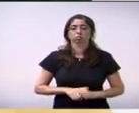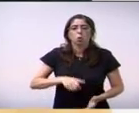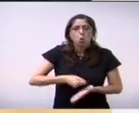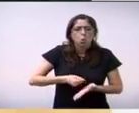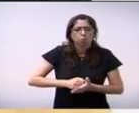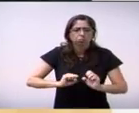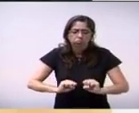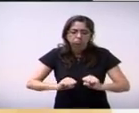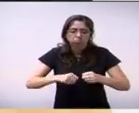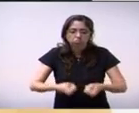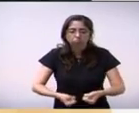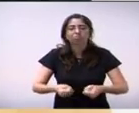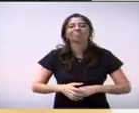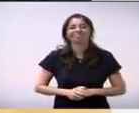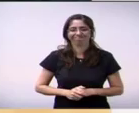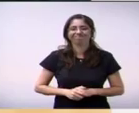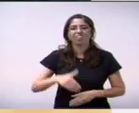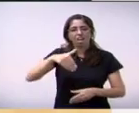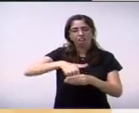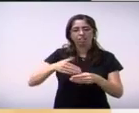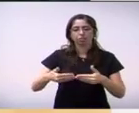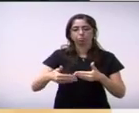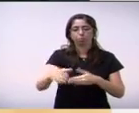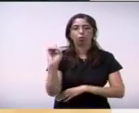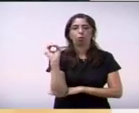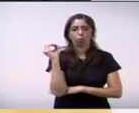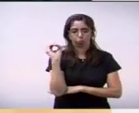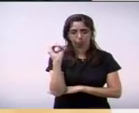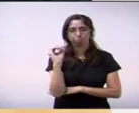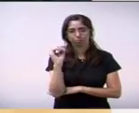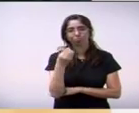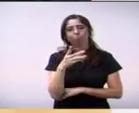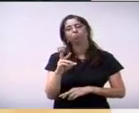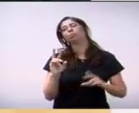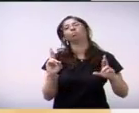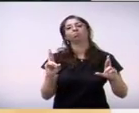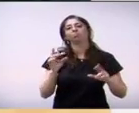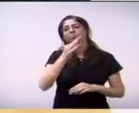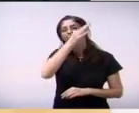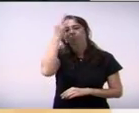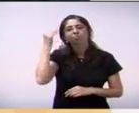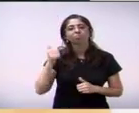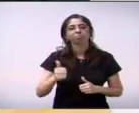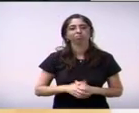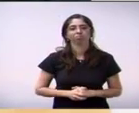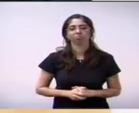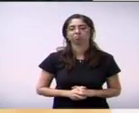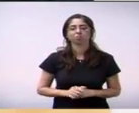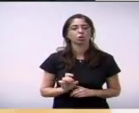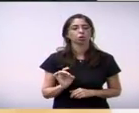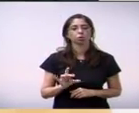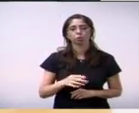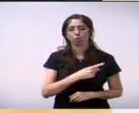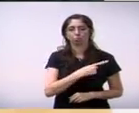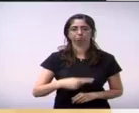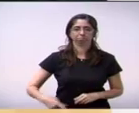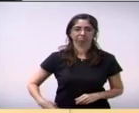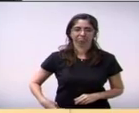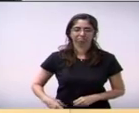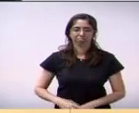para as eleições de 2016 então desejo a todos boa sorte e por enquanto são essas minhas palavras senhor presidente